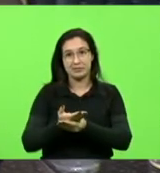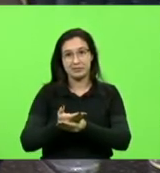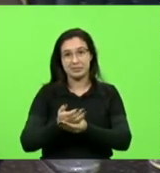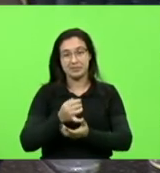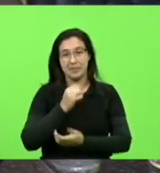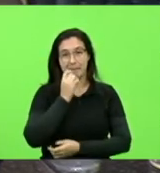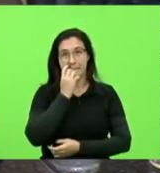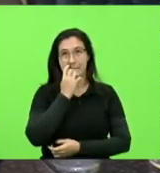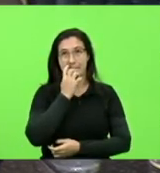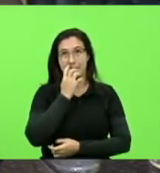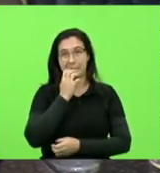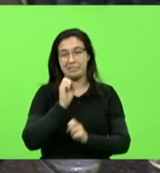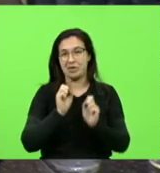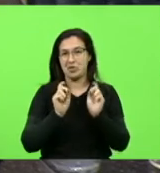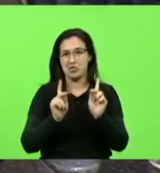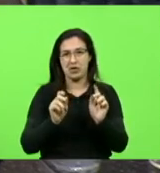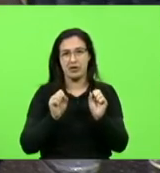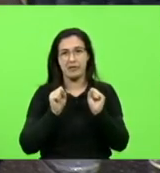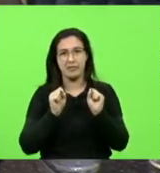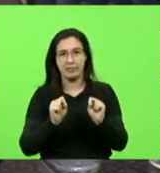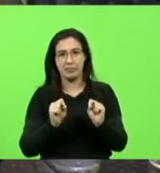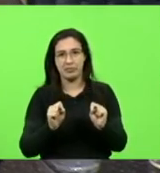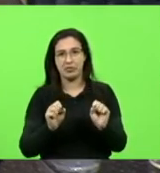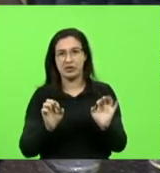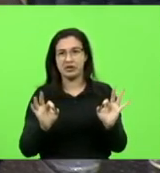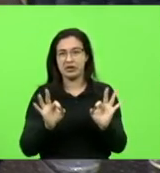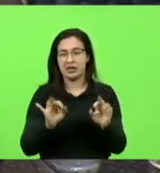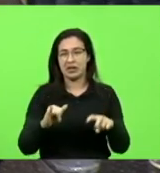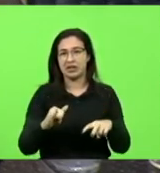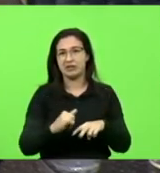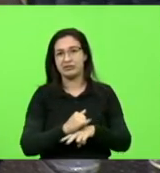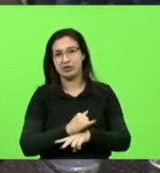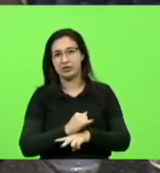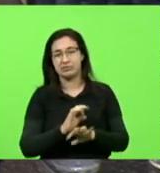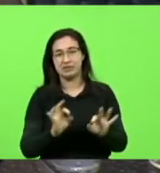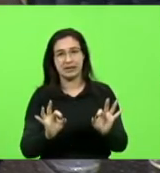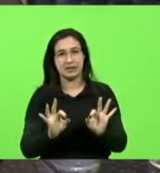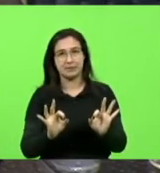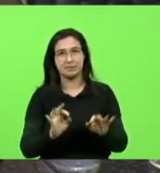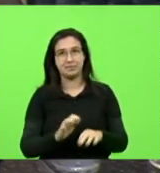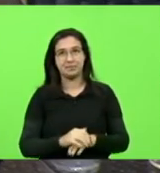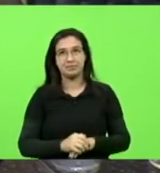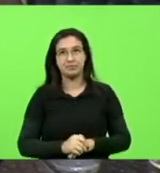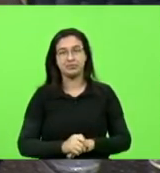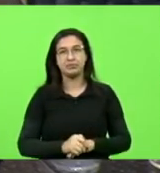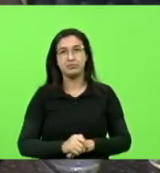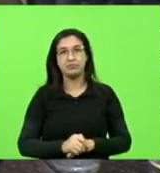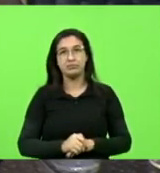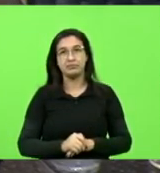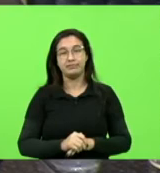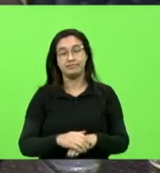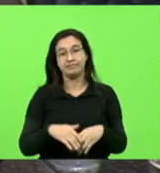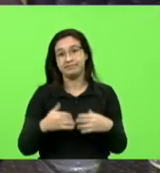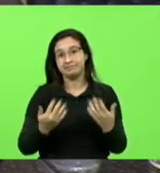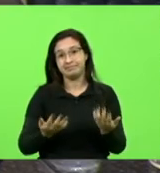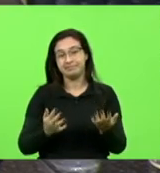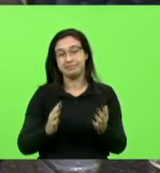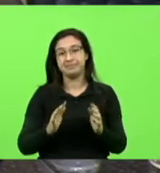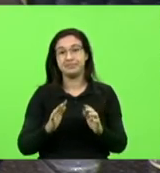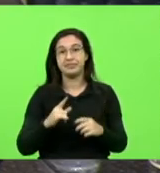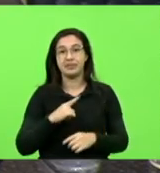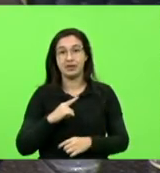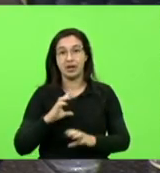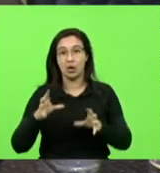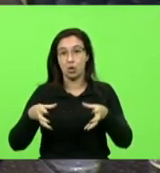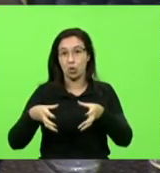tudo bem, não há comoção, não há vitimismo. Mas, enfim, aí vem esse pessoal